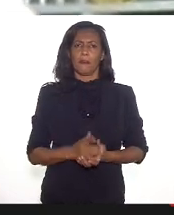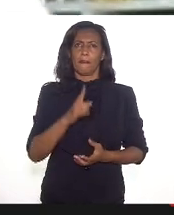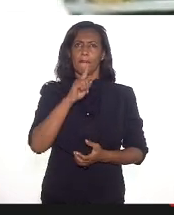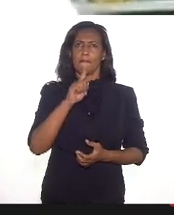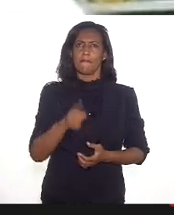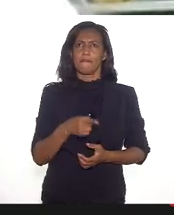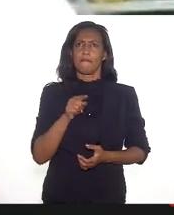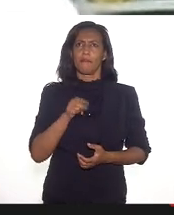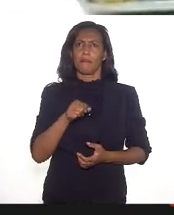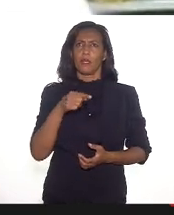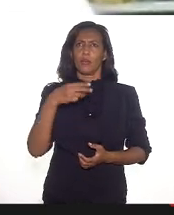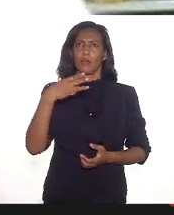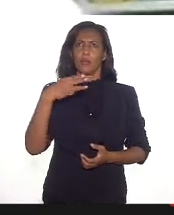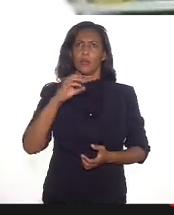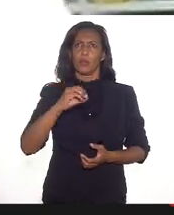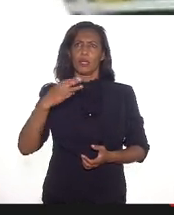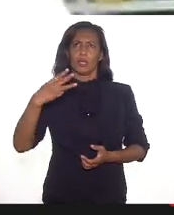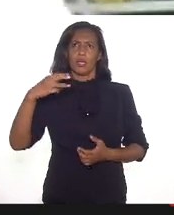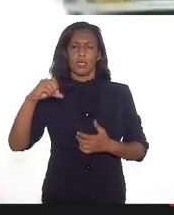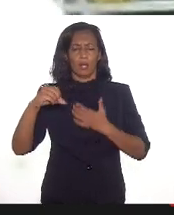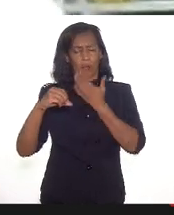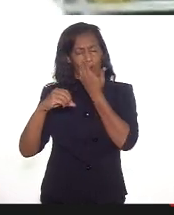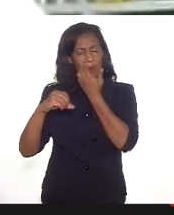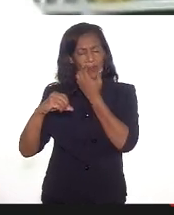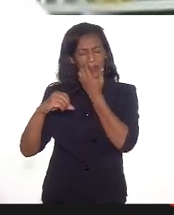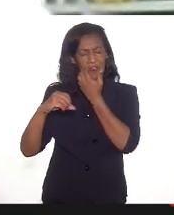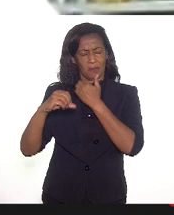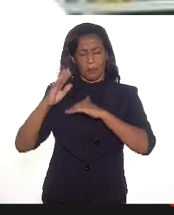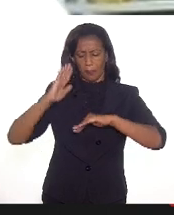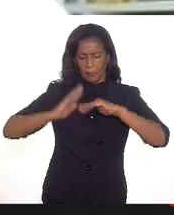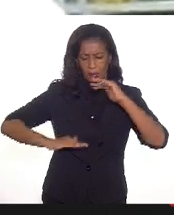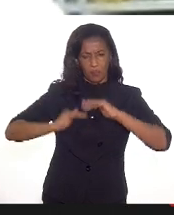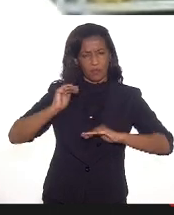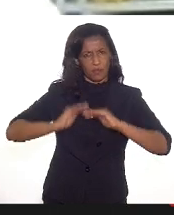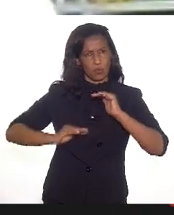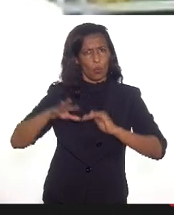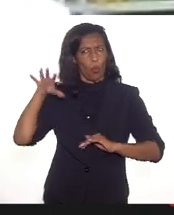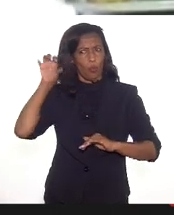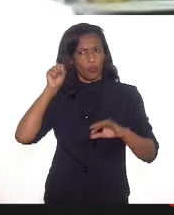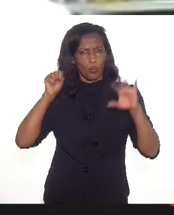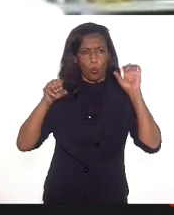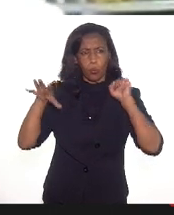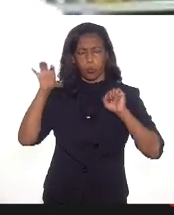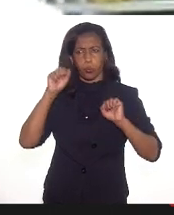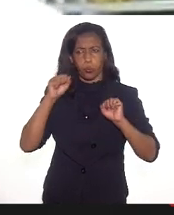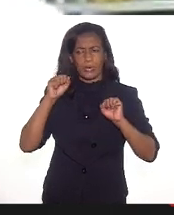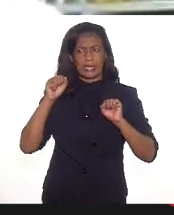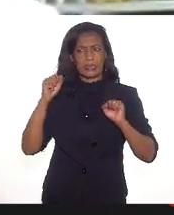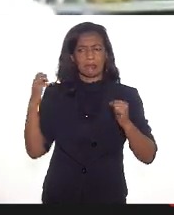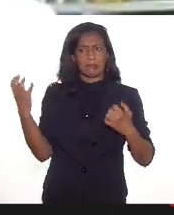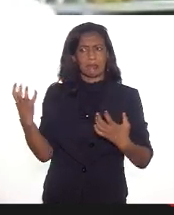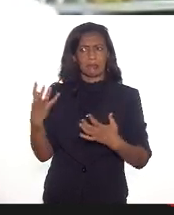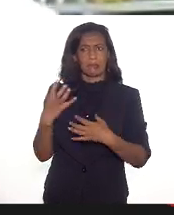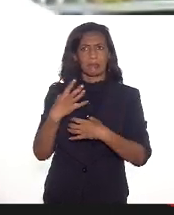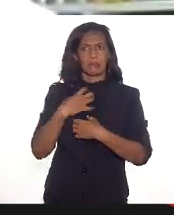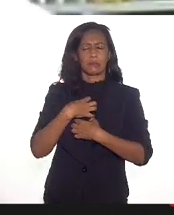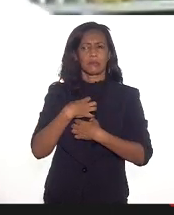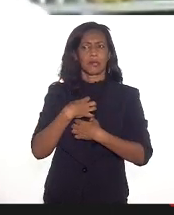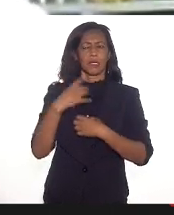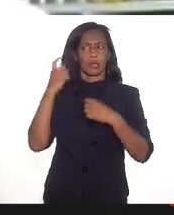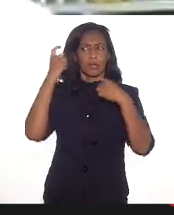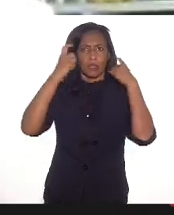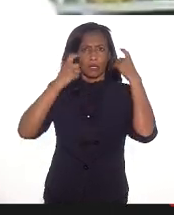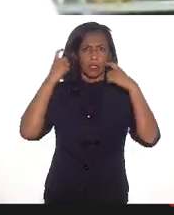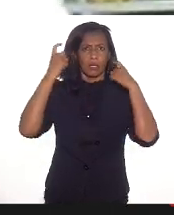.039 profissionais ouvidos e, assim, o resultado é um resultado que nos preocupa